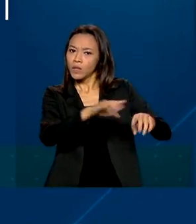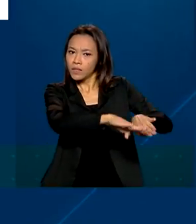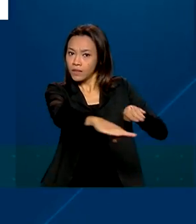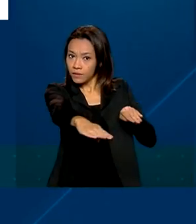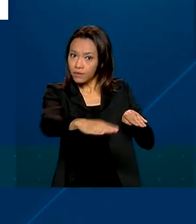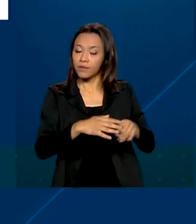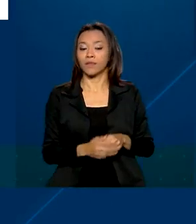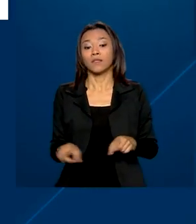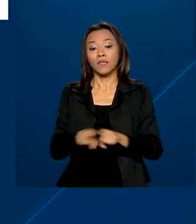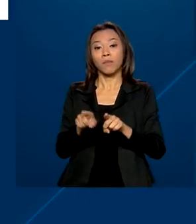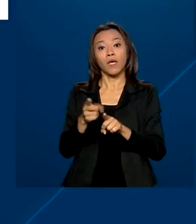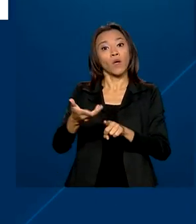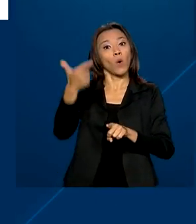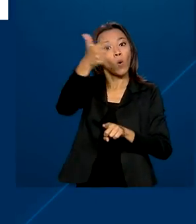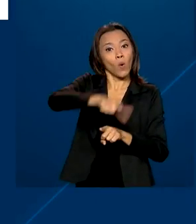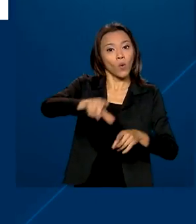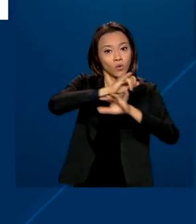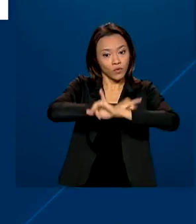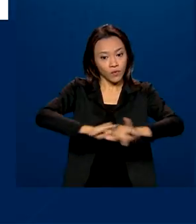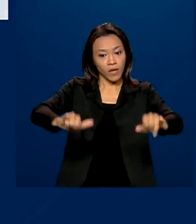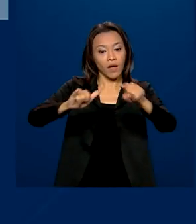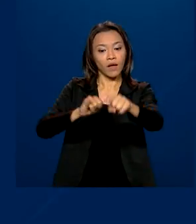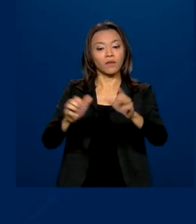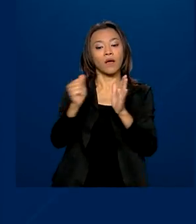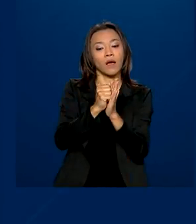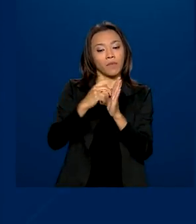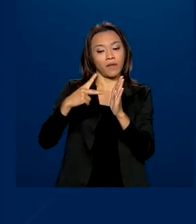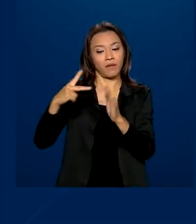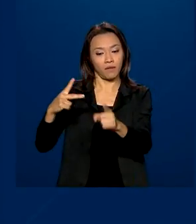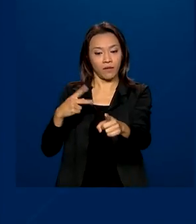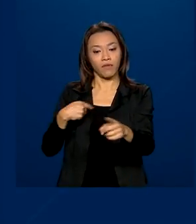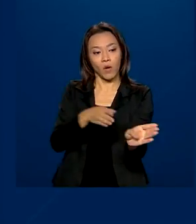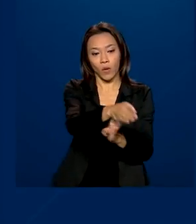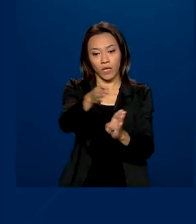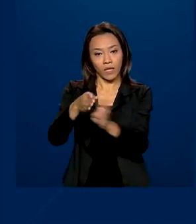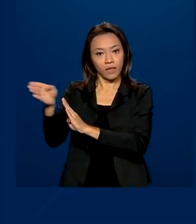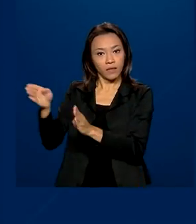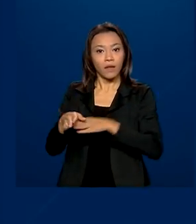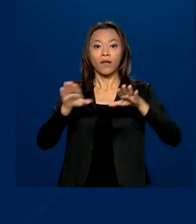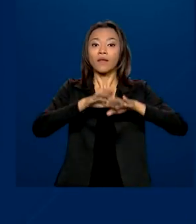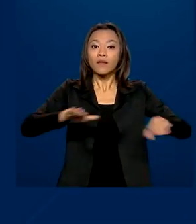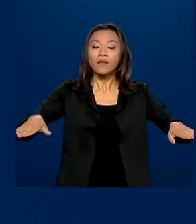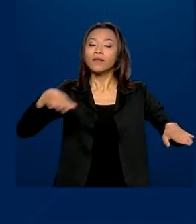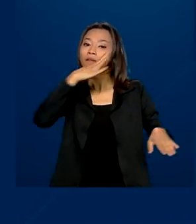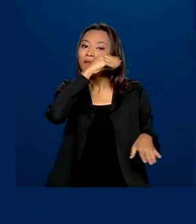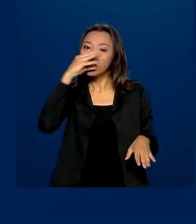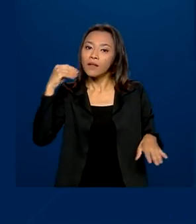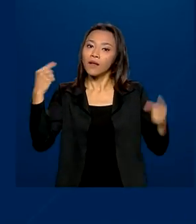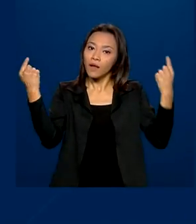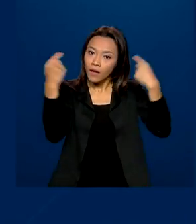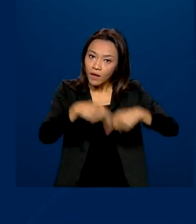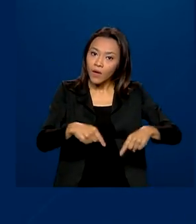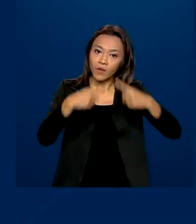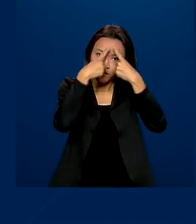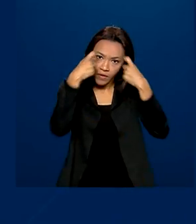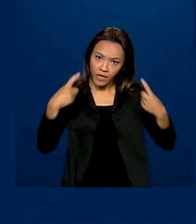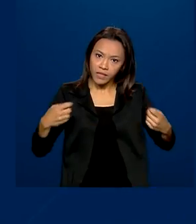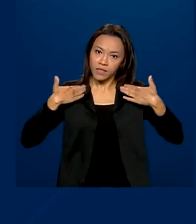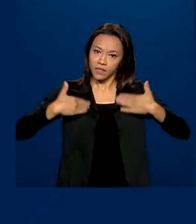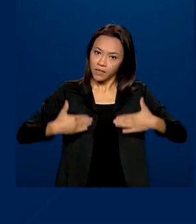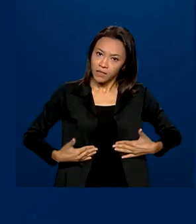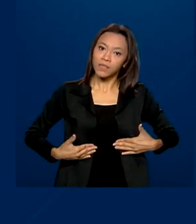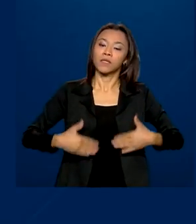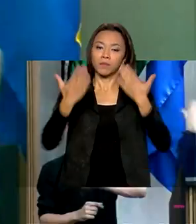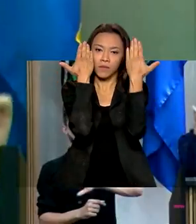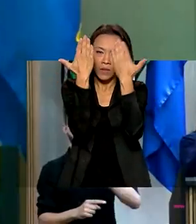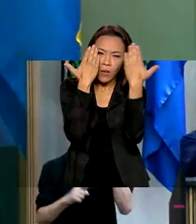foi lançado o aplicativo Sabe, que vai auxiliar crianças e adolescentes a se protegerem contra violências físicas, psicológicas